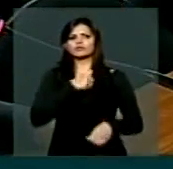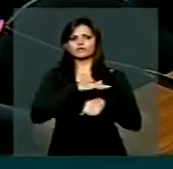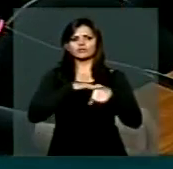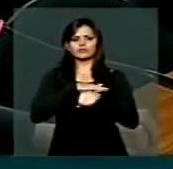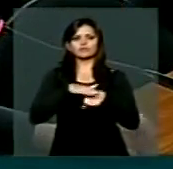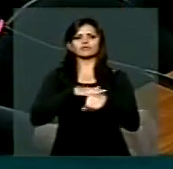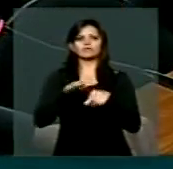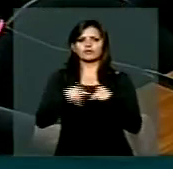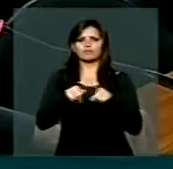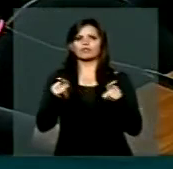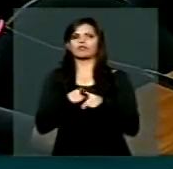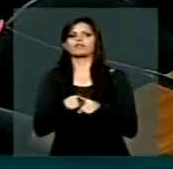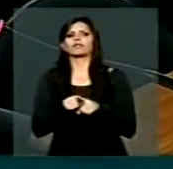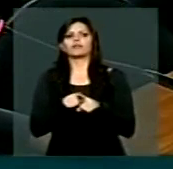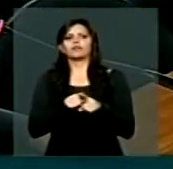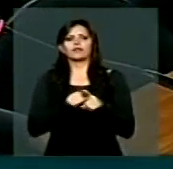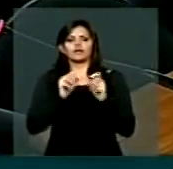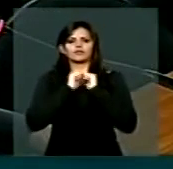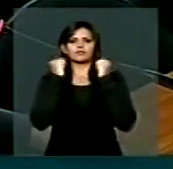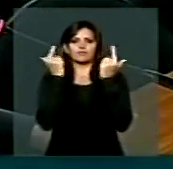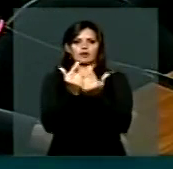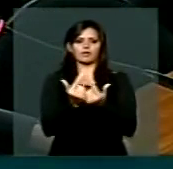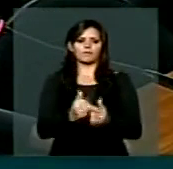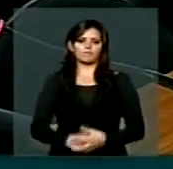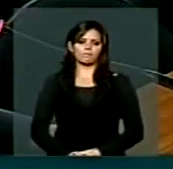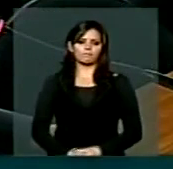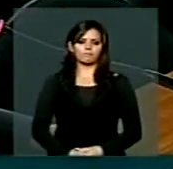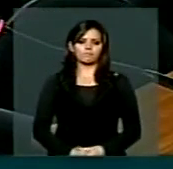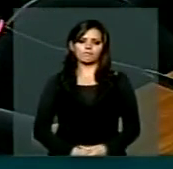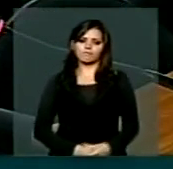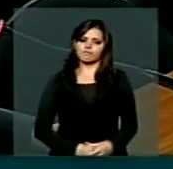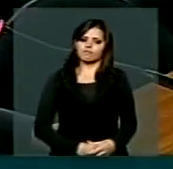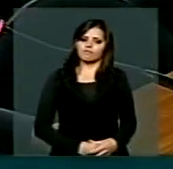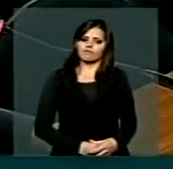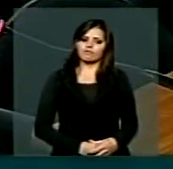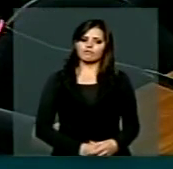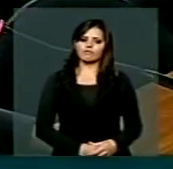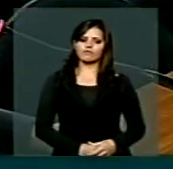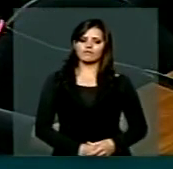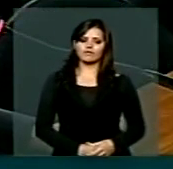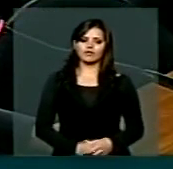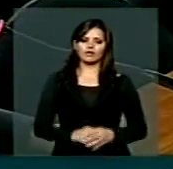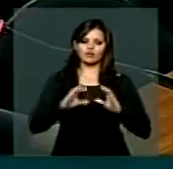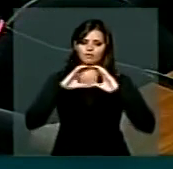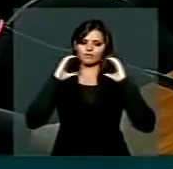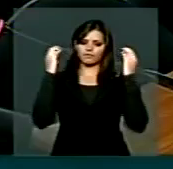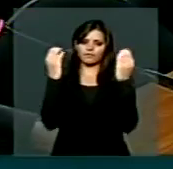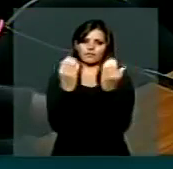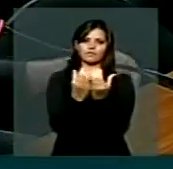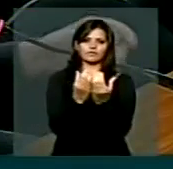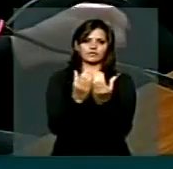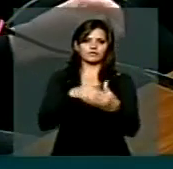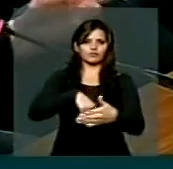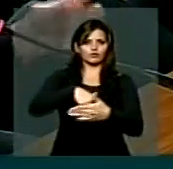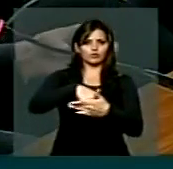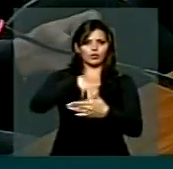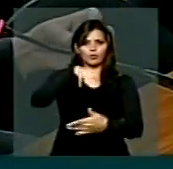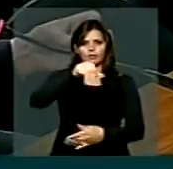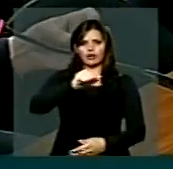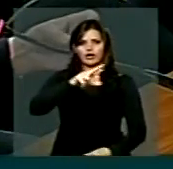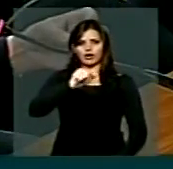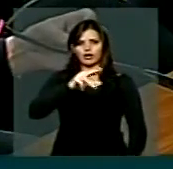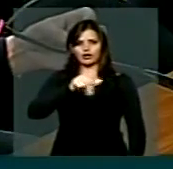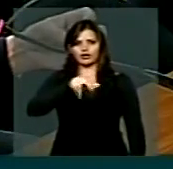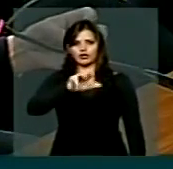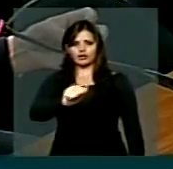Assembleia Legislativa e fomos visitar o Maracanã. E quando o pessoal do Rio